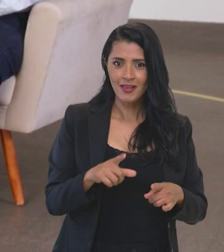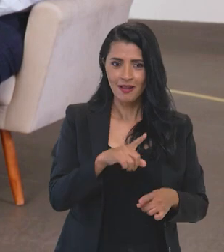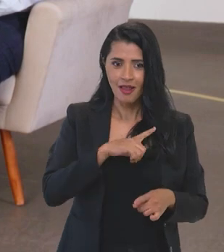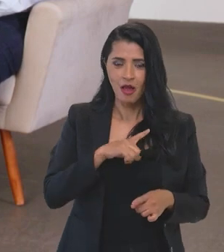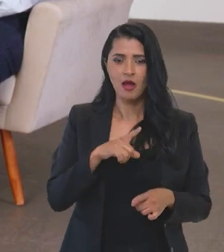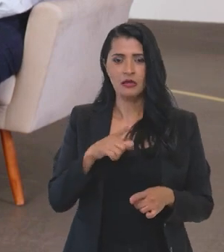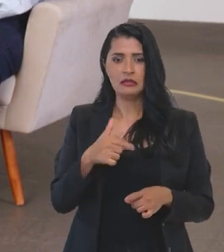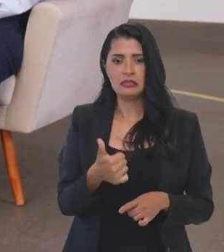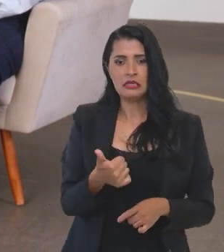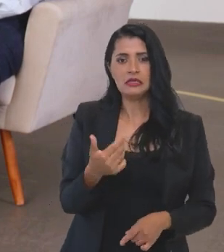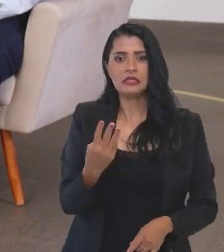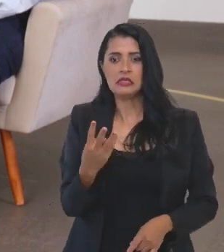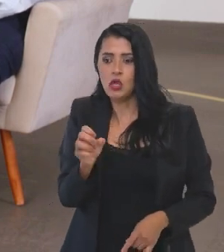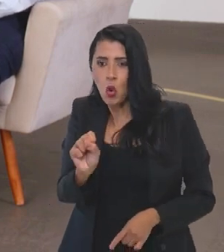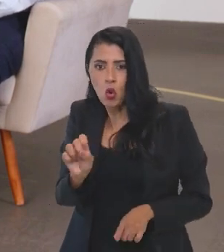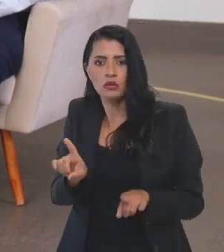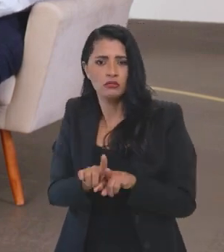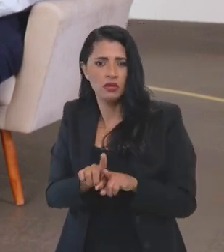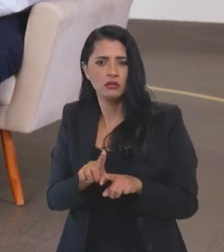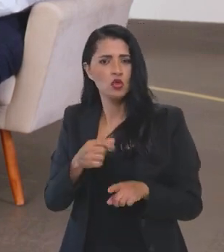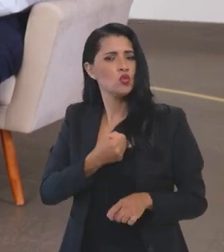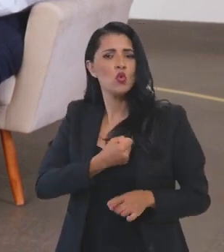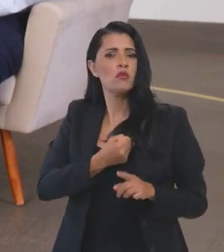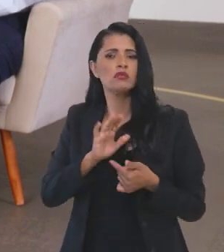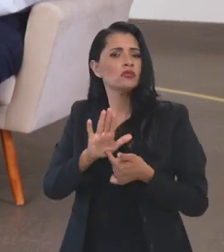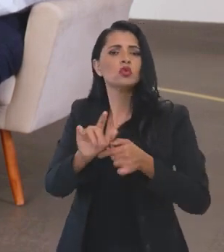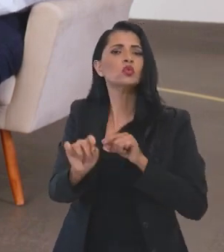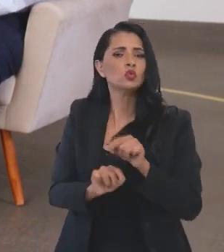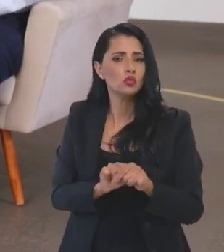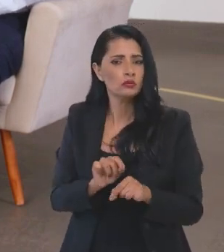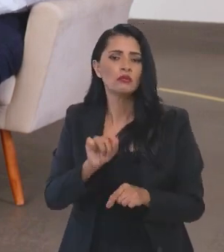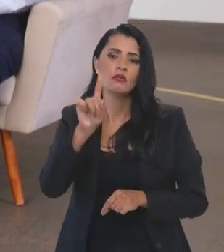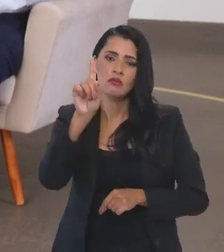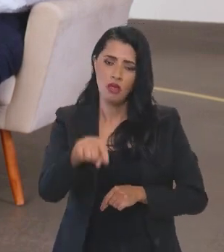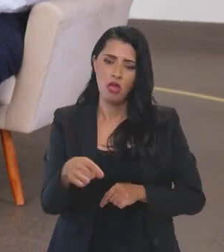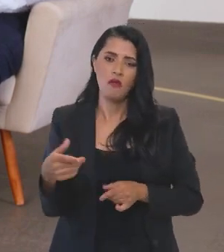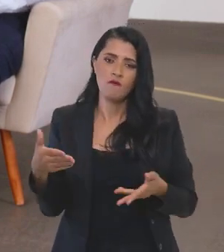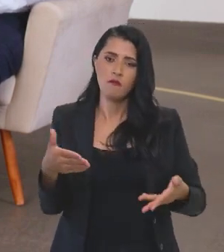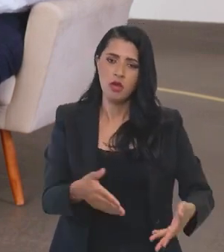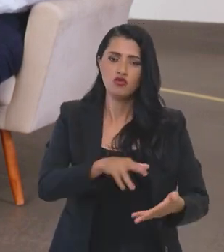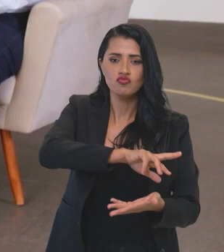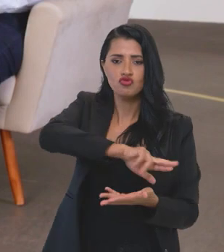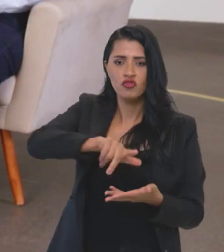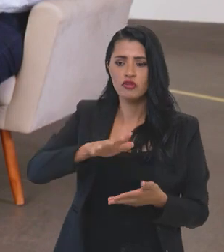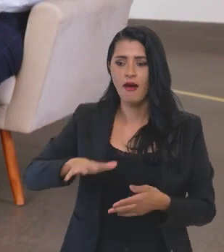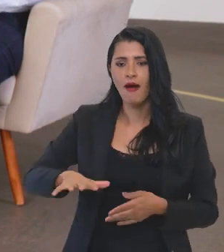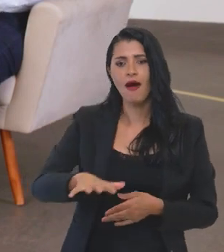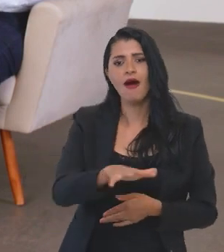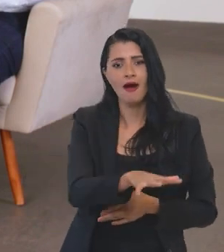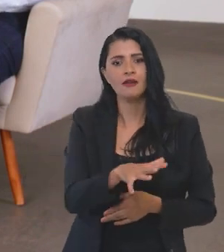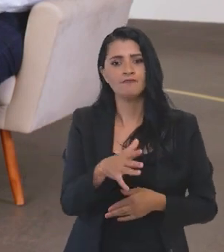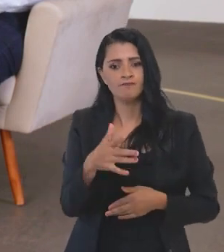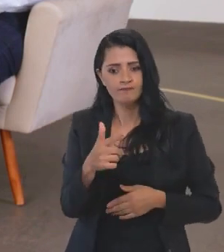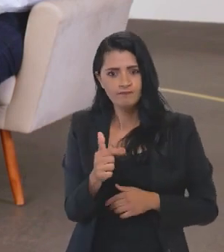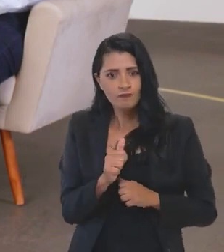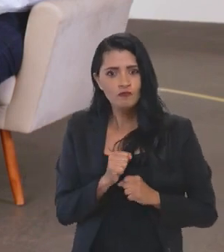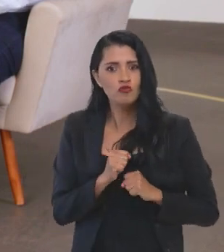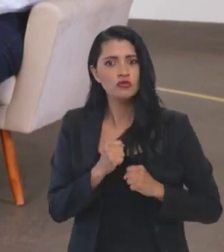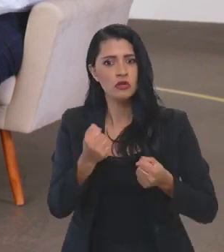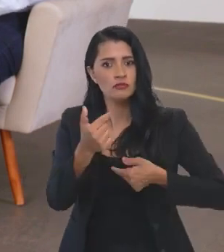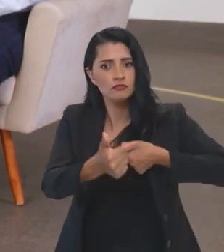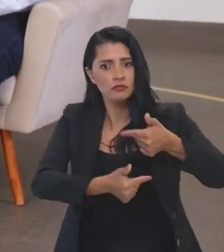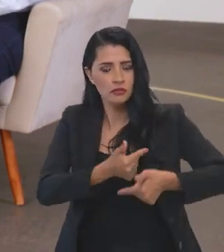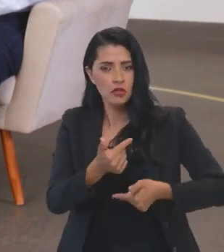combate, 138. E o que esses números mostram? Mostram o envolvimento de diferentes áreas. E